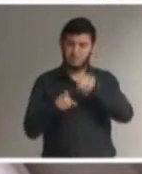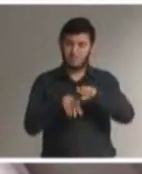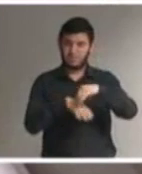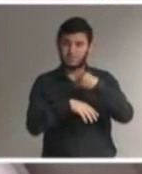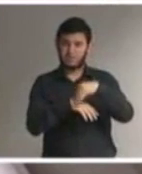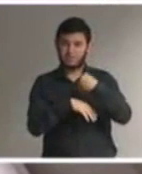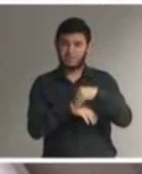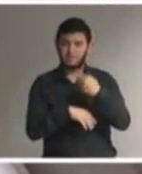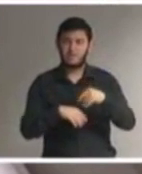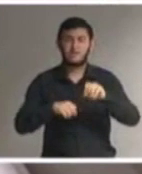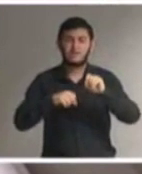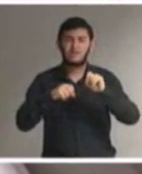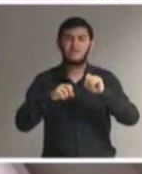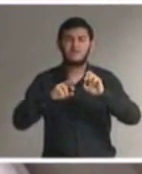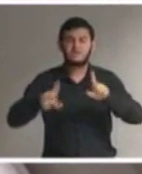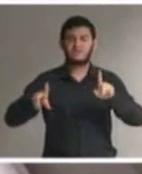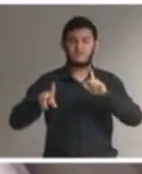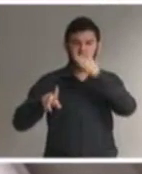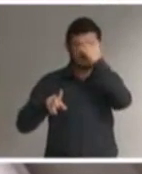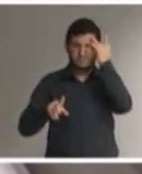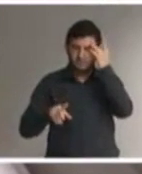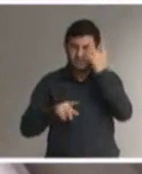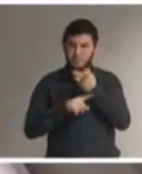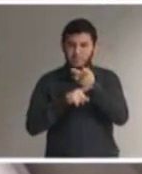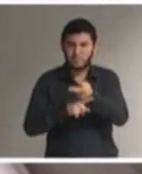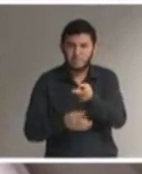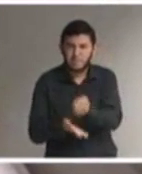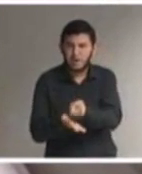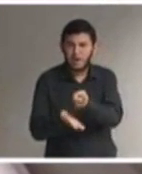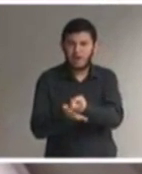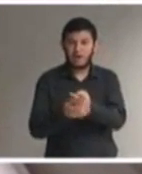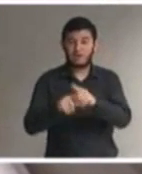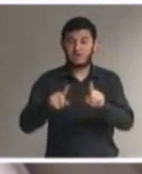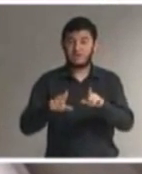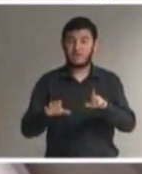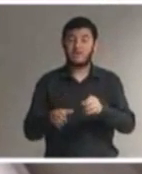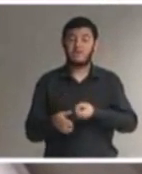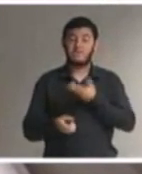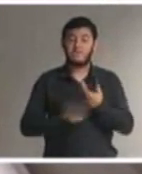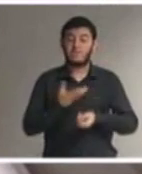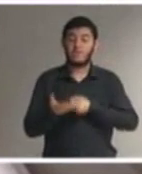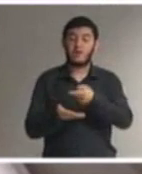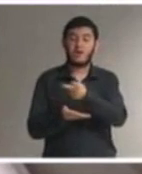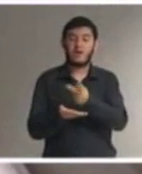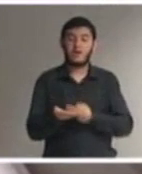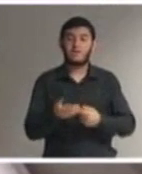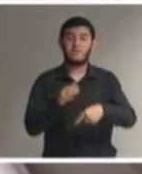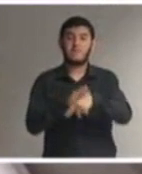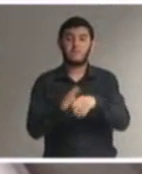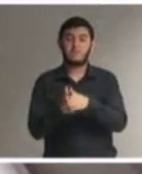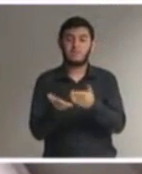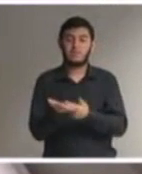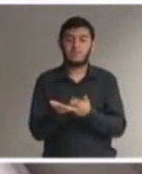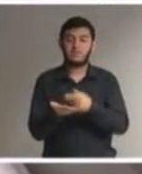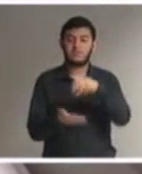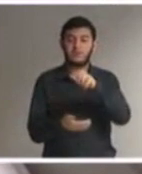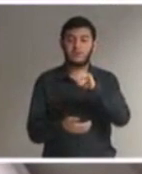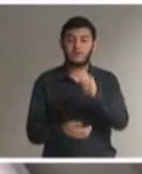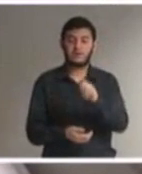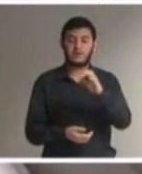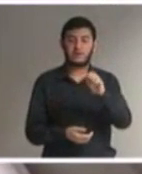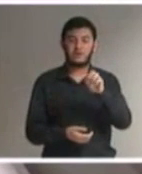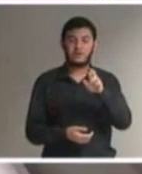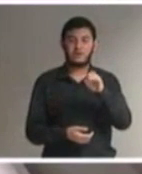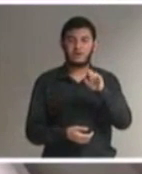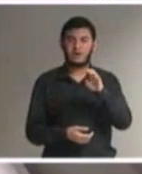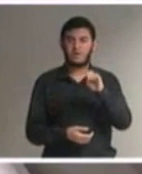o que busca a mesma coisa. Esse é um poema do livro Maria Caracolito, de Pipo Pescador. Mas por que